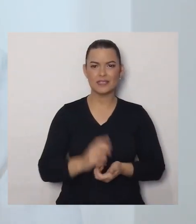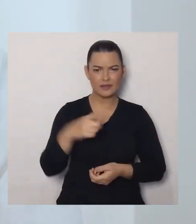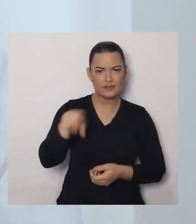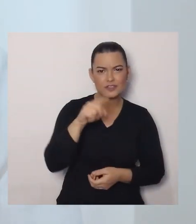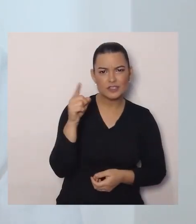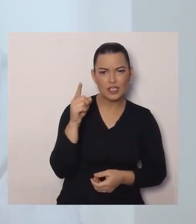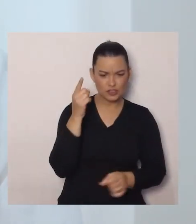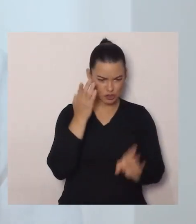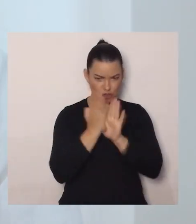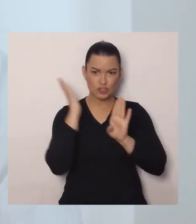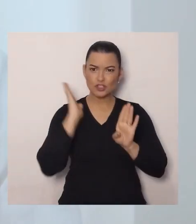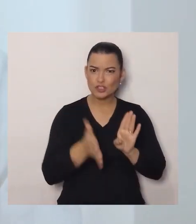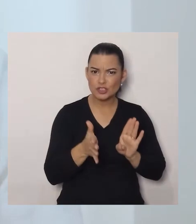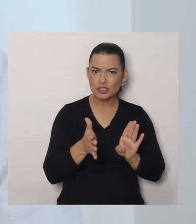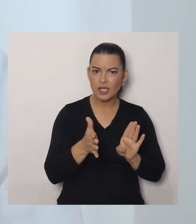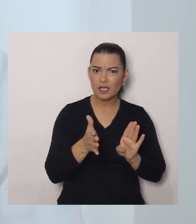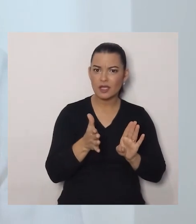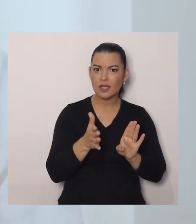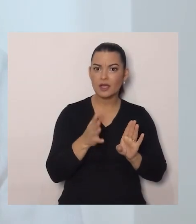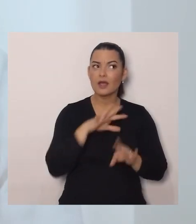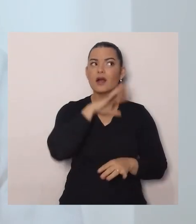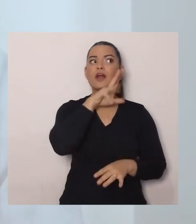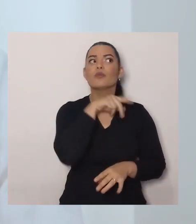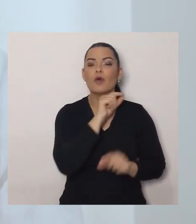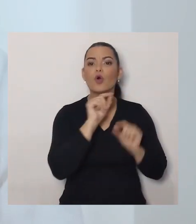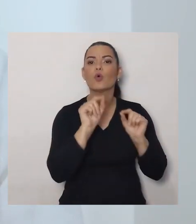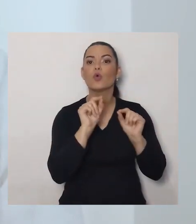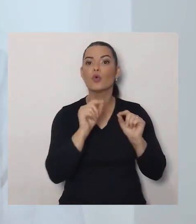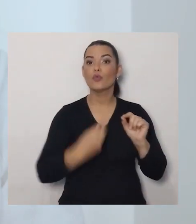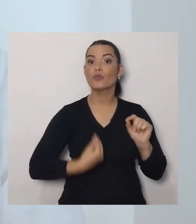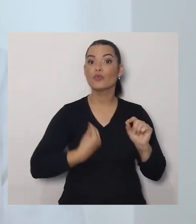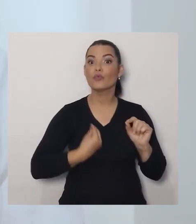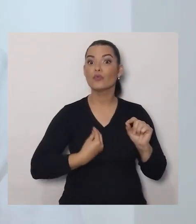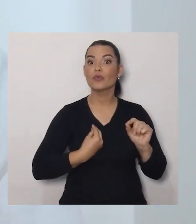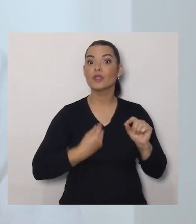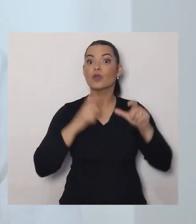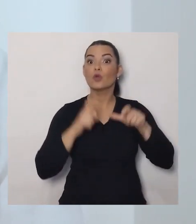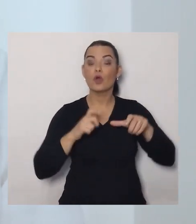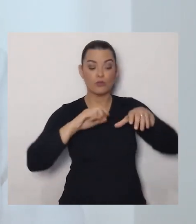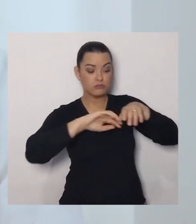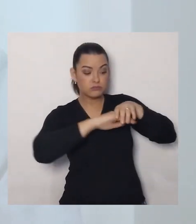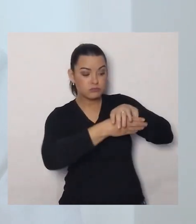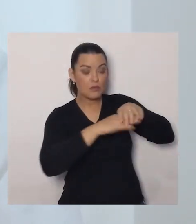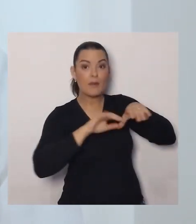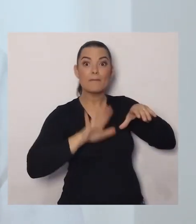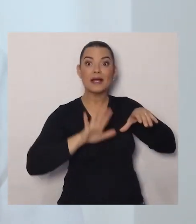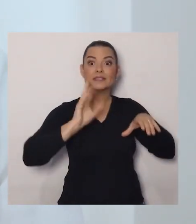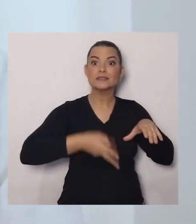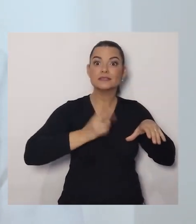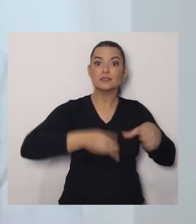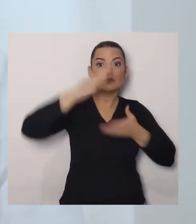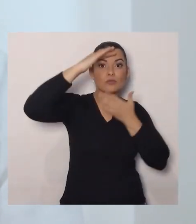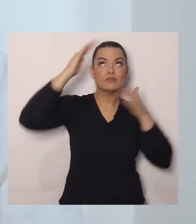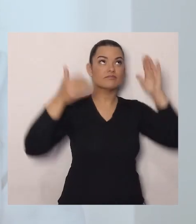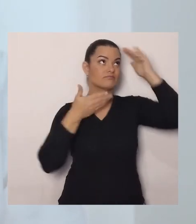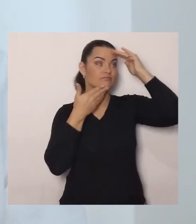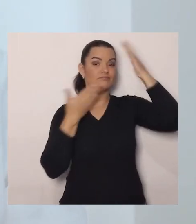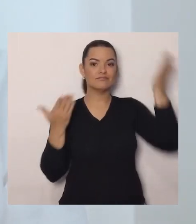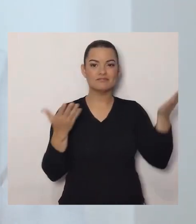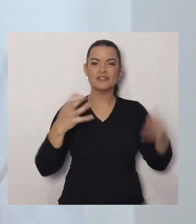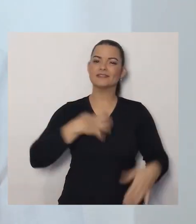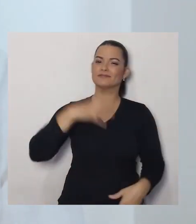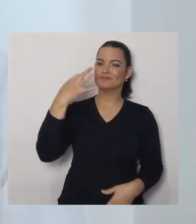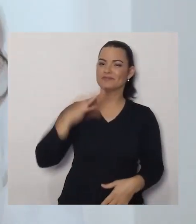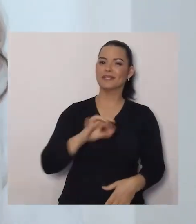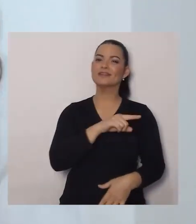Descobriram qual é o animal que vive nas cavernas, mas ele vive de cabeça pra baixo? Eu